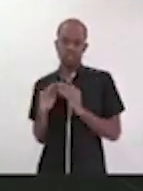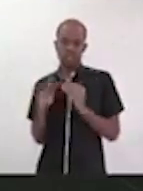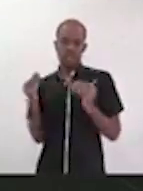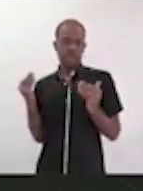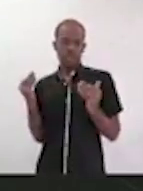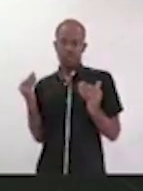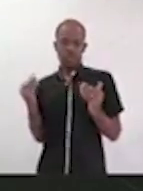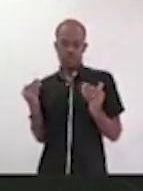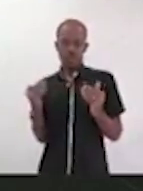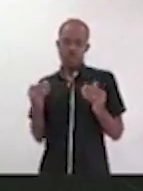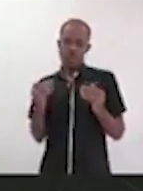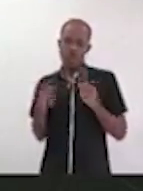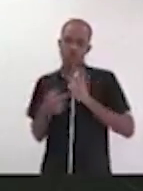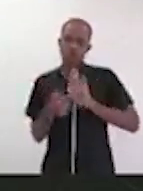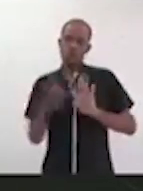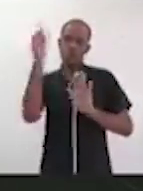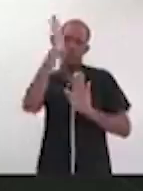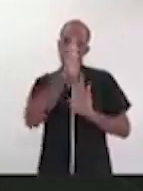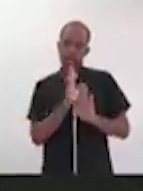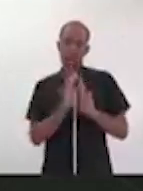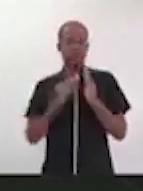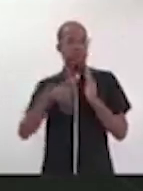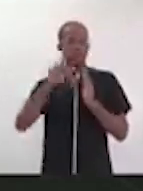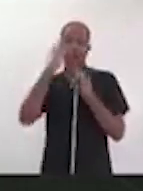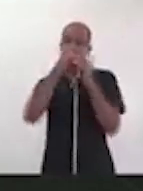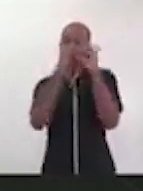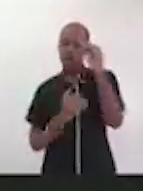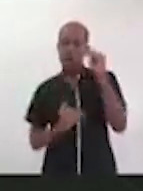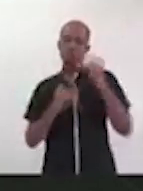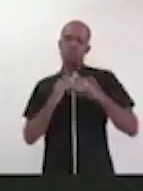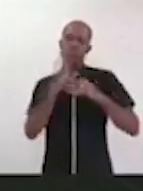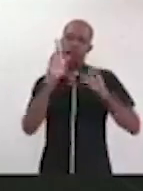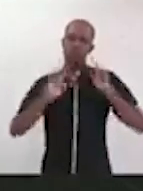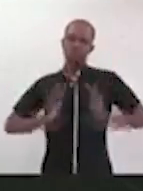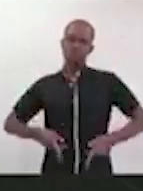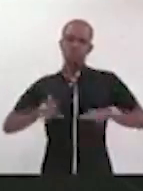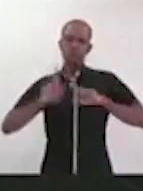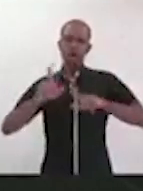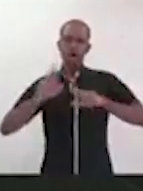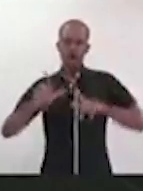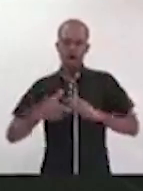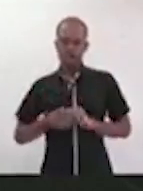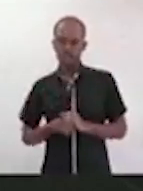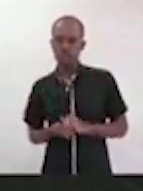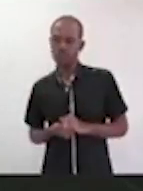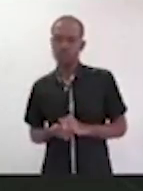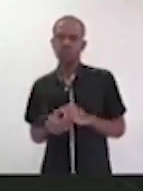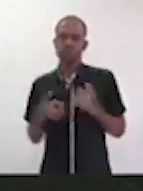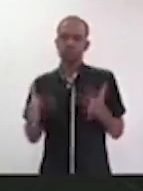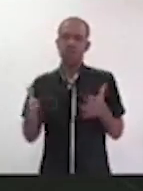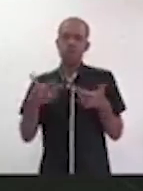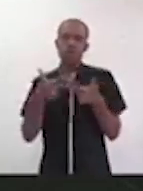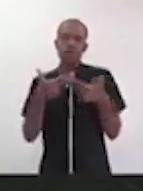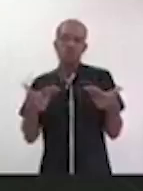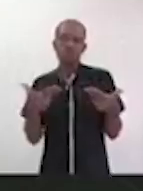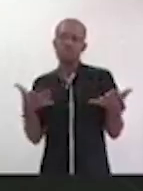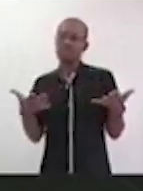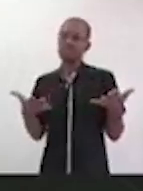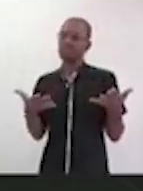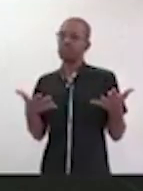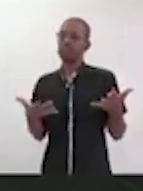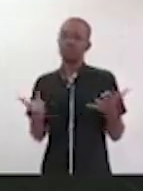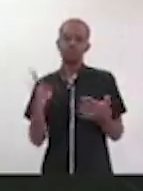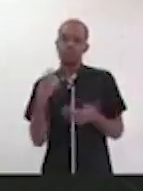Brasil muito mais desigual, muito mais desumano, com uma gama e uma quantidade de invisíveis que nós não